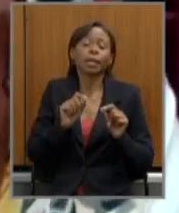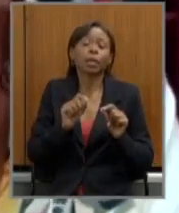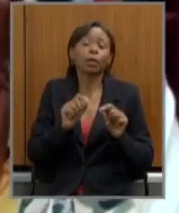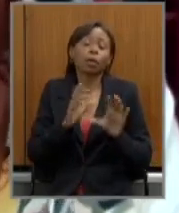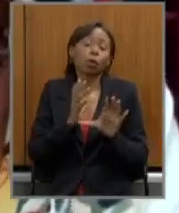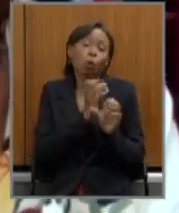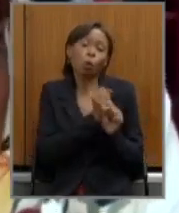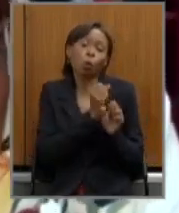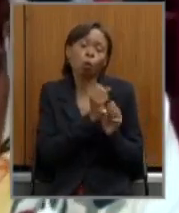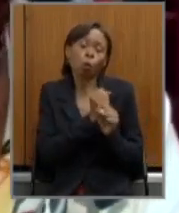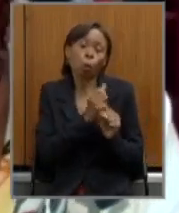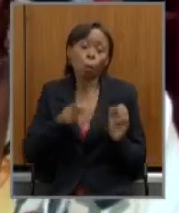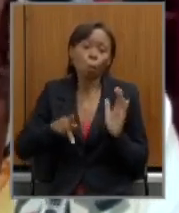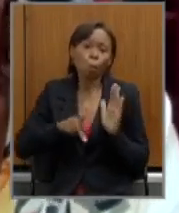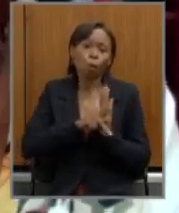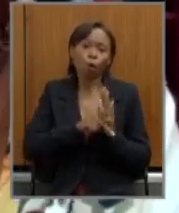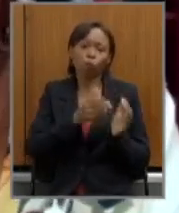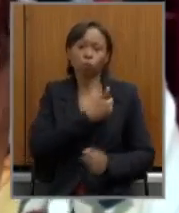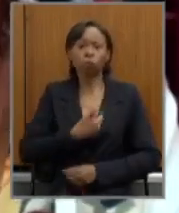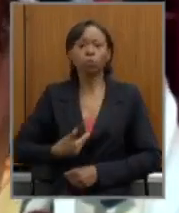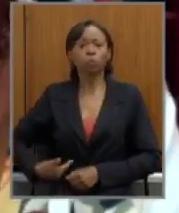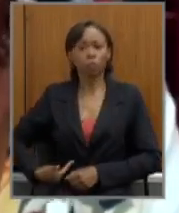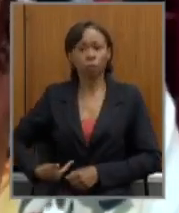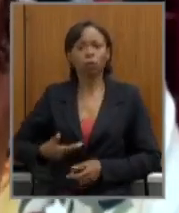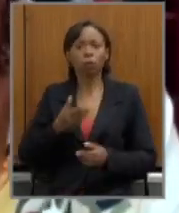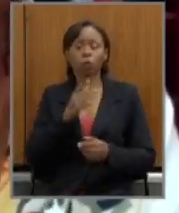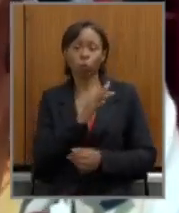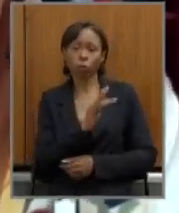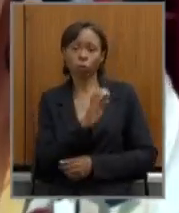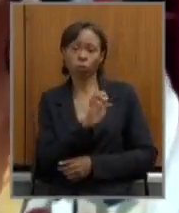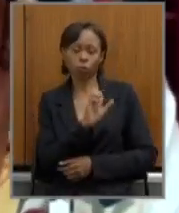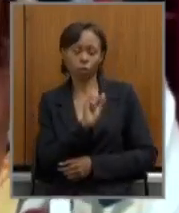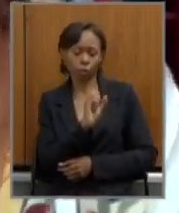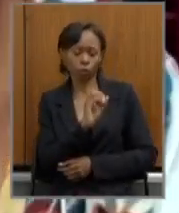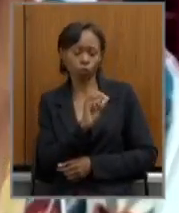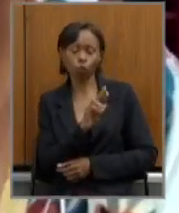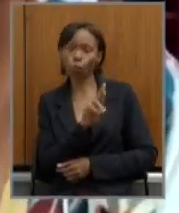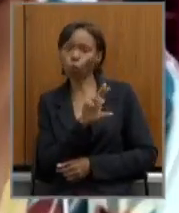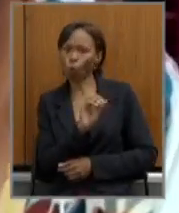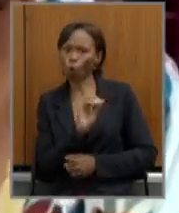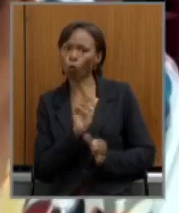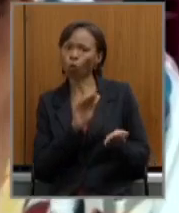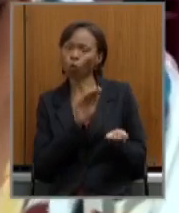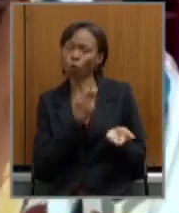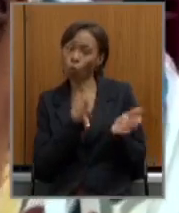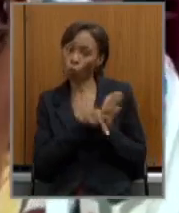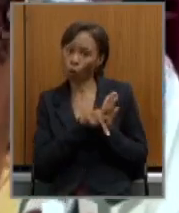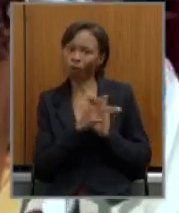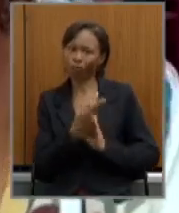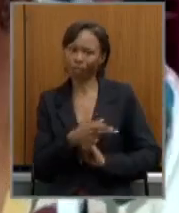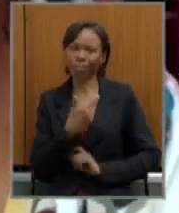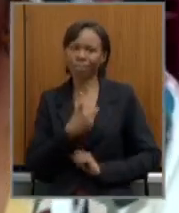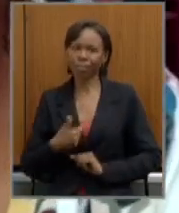então eu particularmente acredito que não deveríamos criar neste momento um fundo de